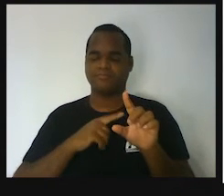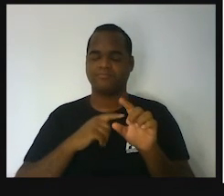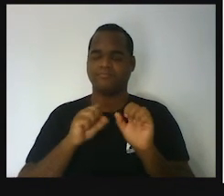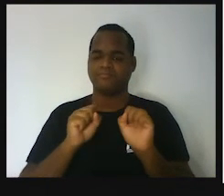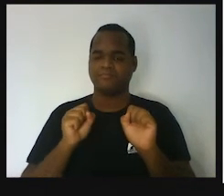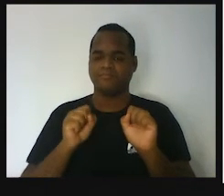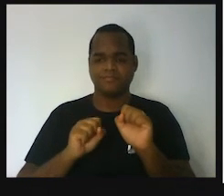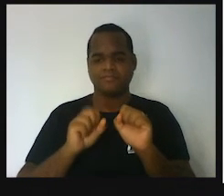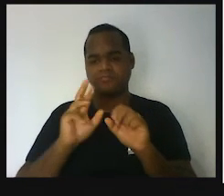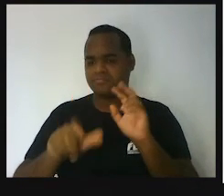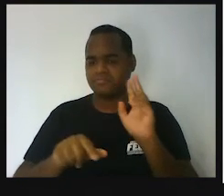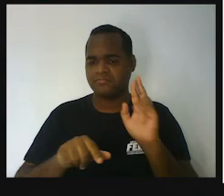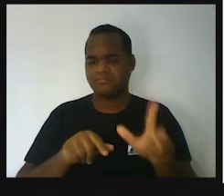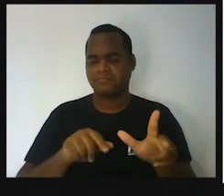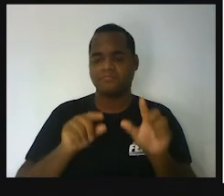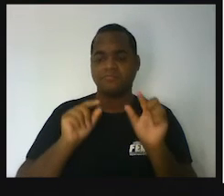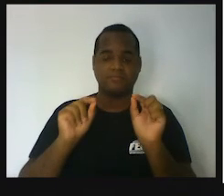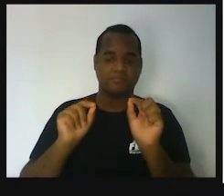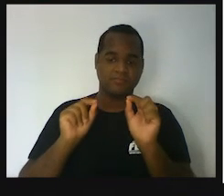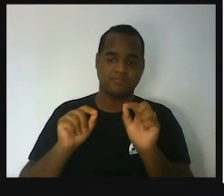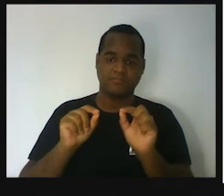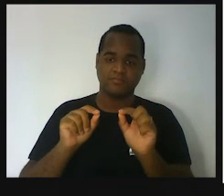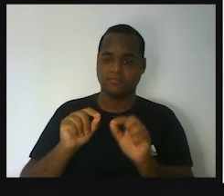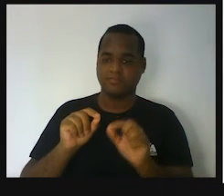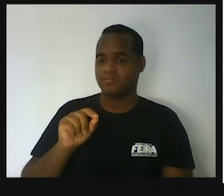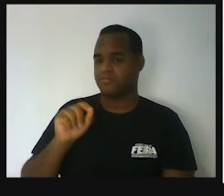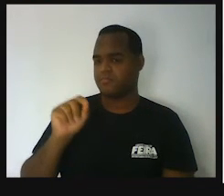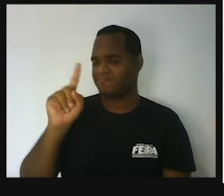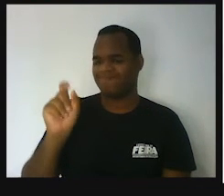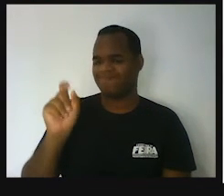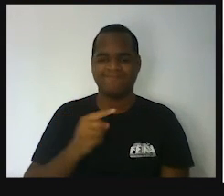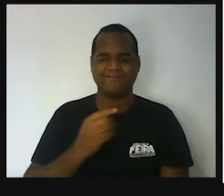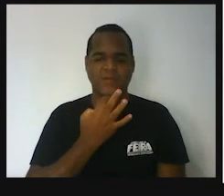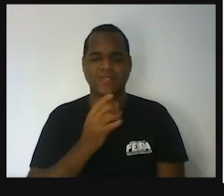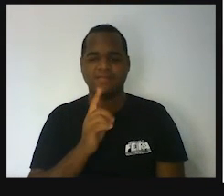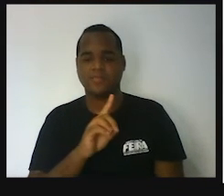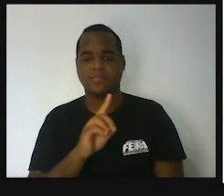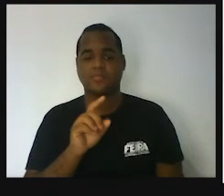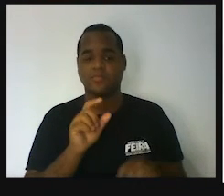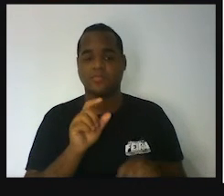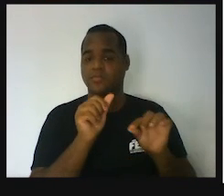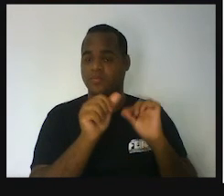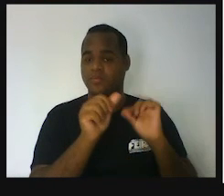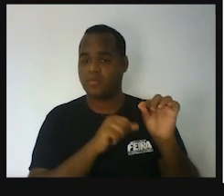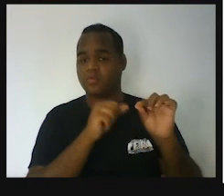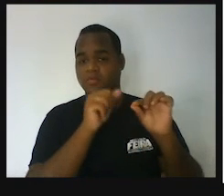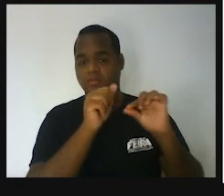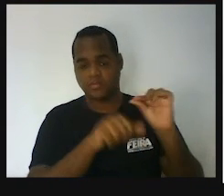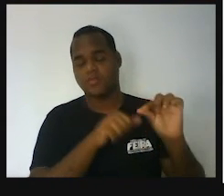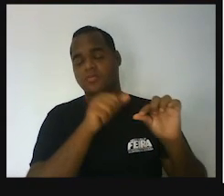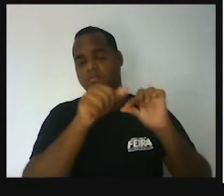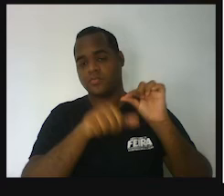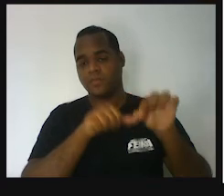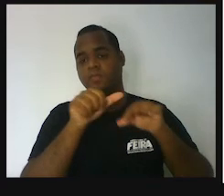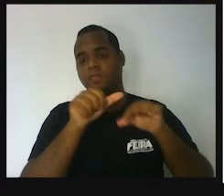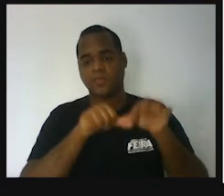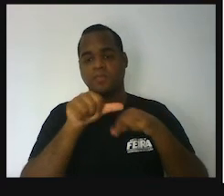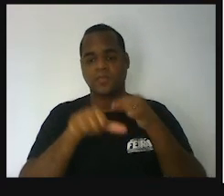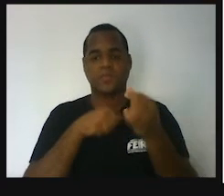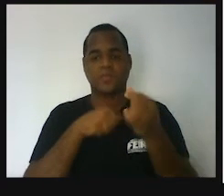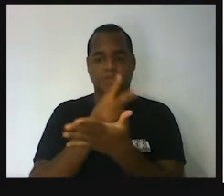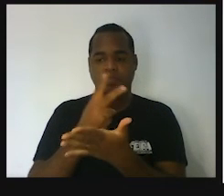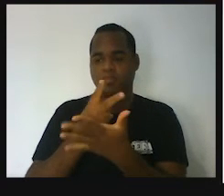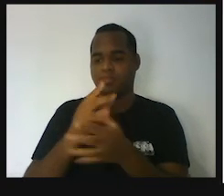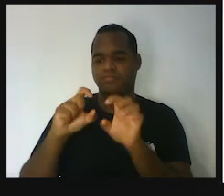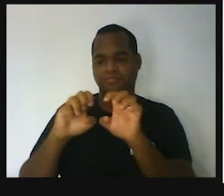professor, de variável para incógnita? Variável diz, muda o tempo todo. Então, na expressão algébrica, a